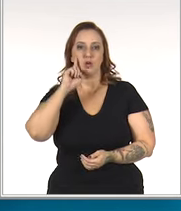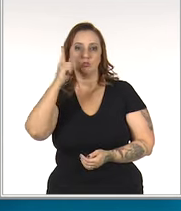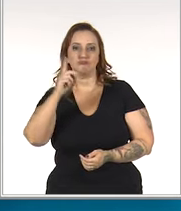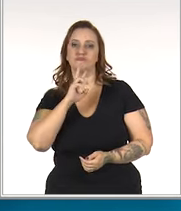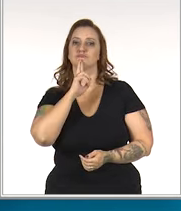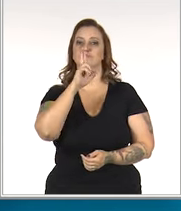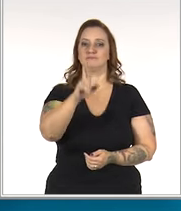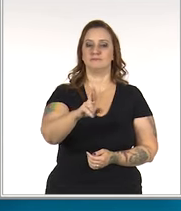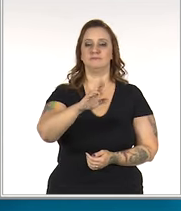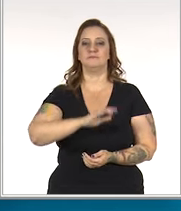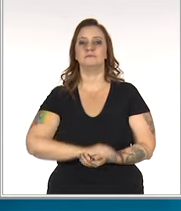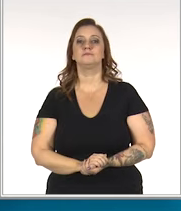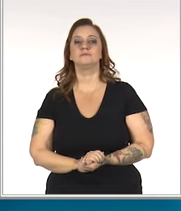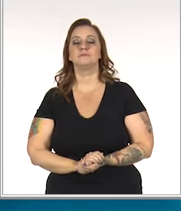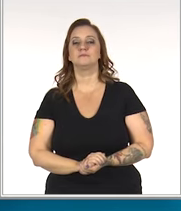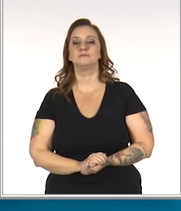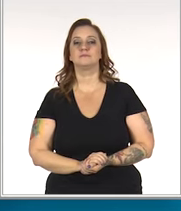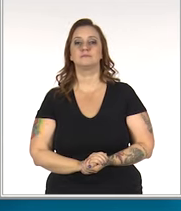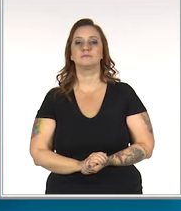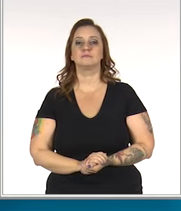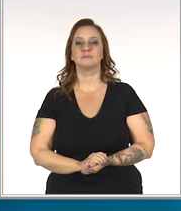Dúvidas e respostas.